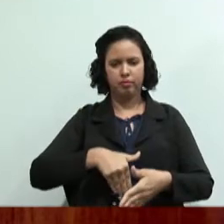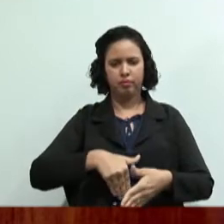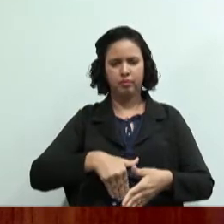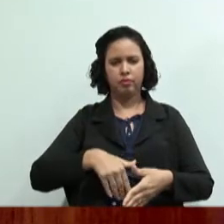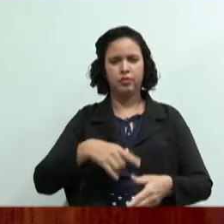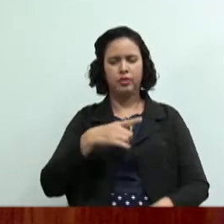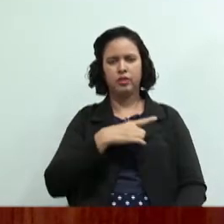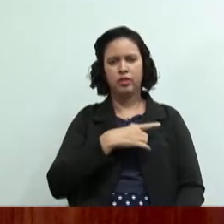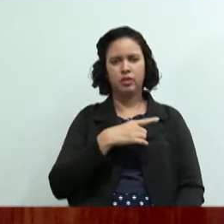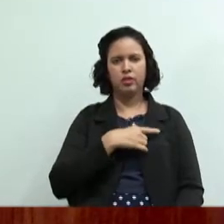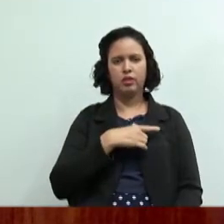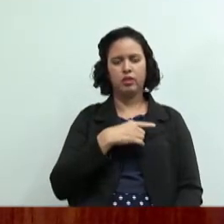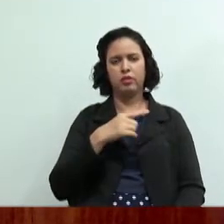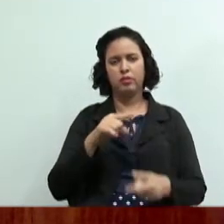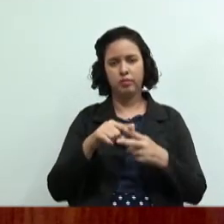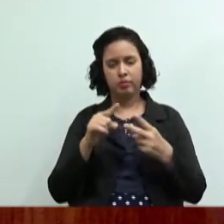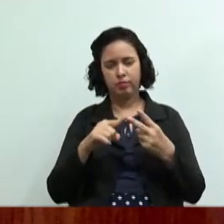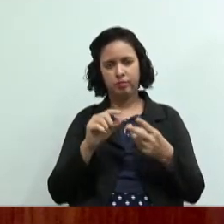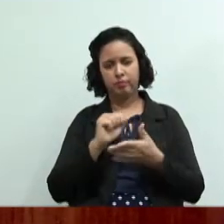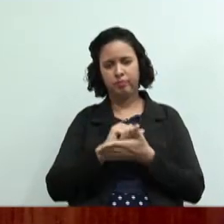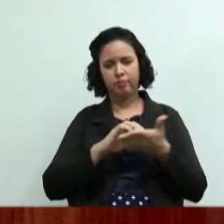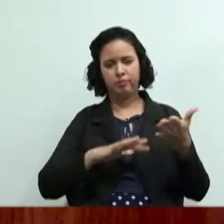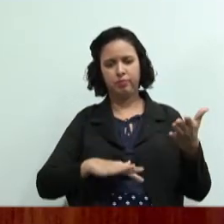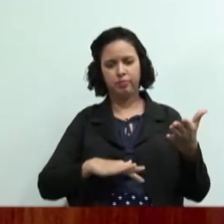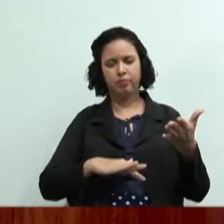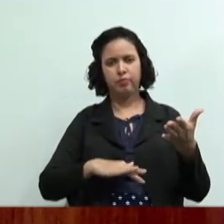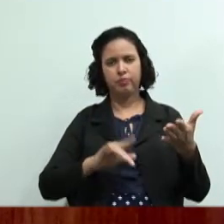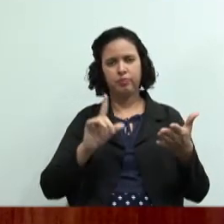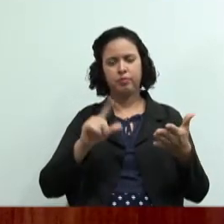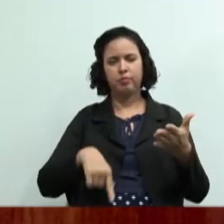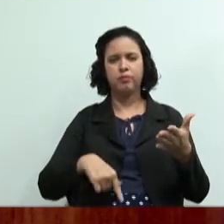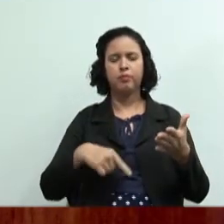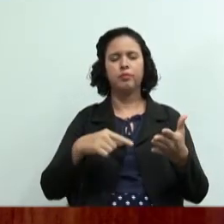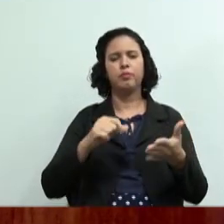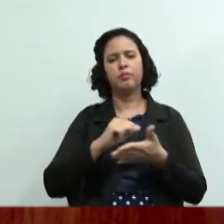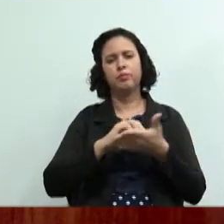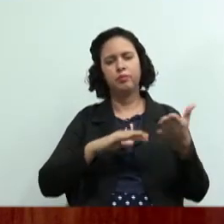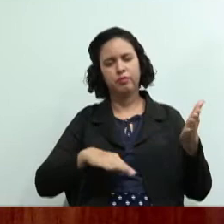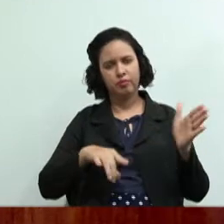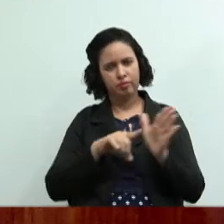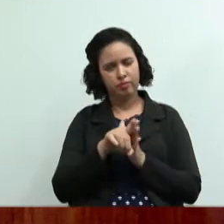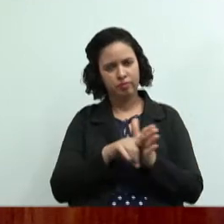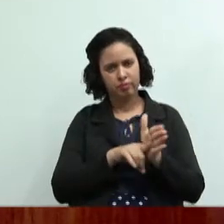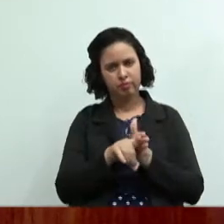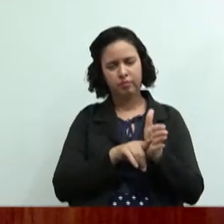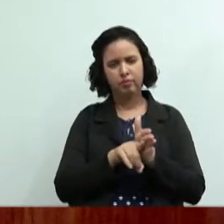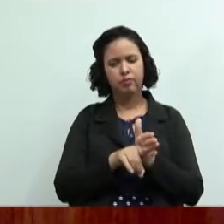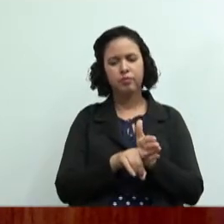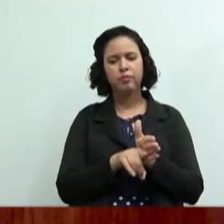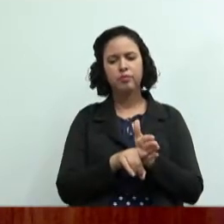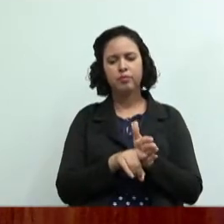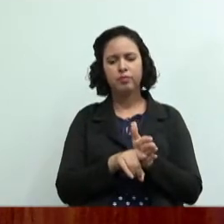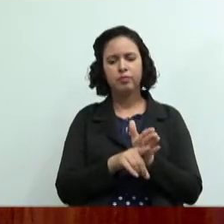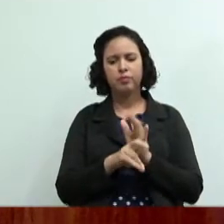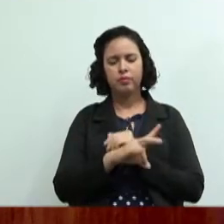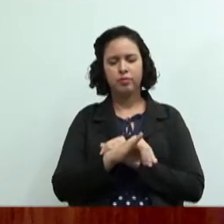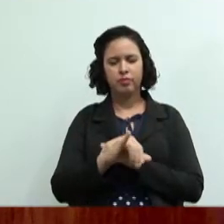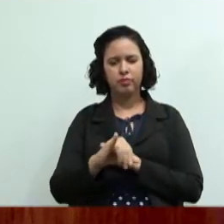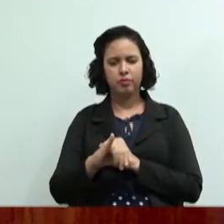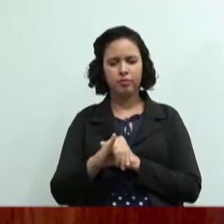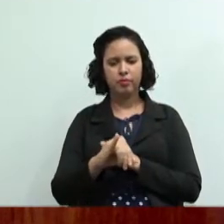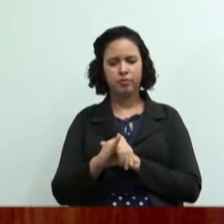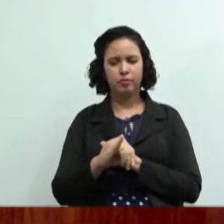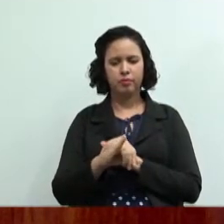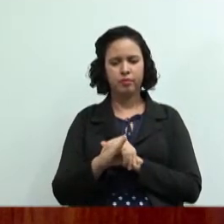gente tem essas duas atividades para vocês fazerem a atividade de percurso que é a pesquisa que vai dar e